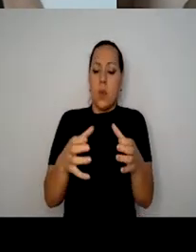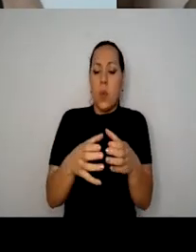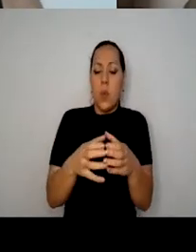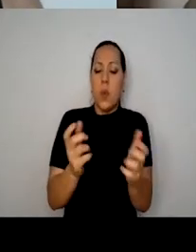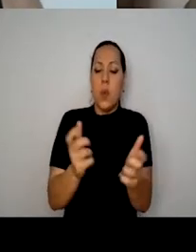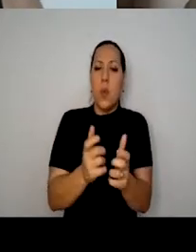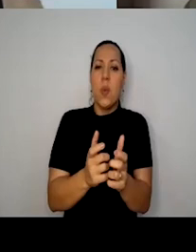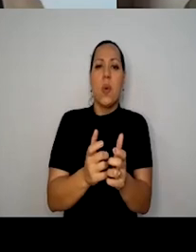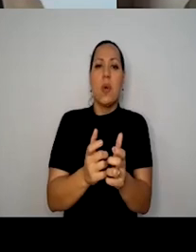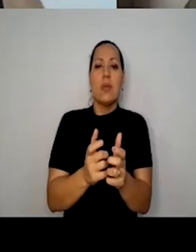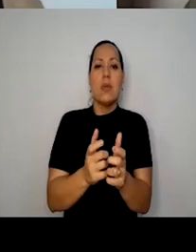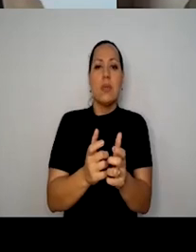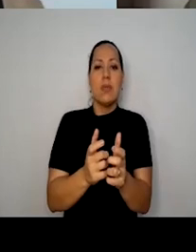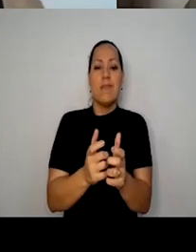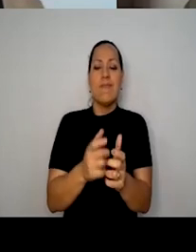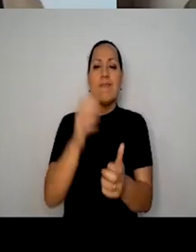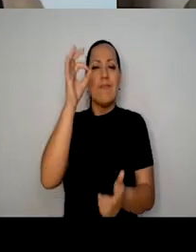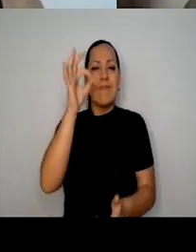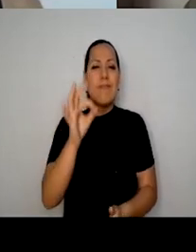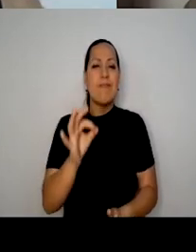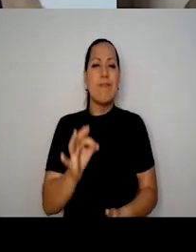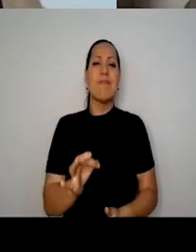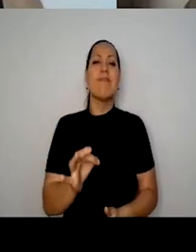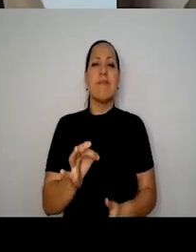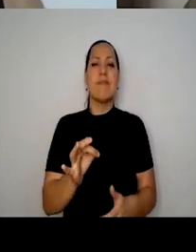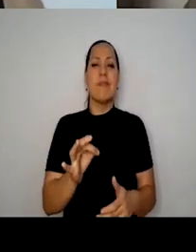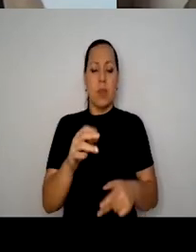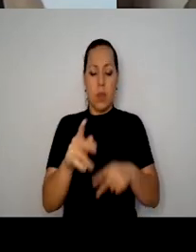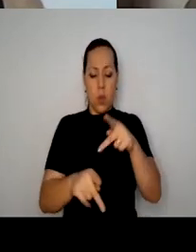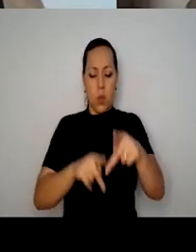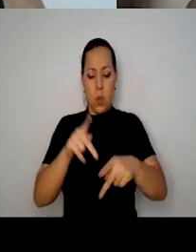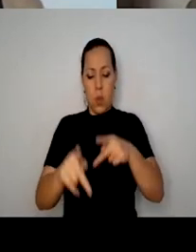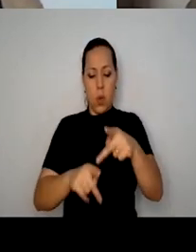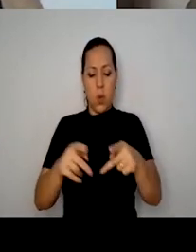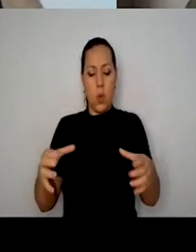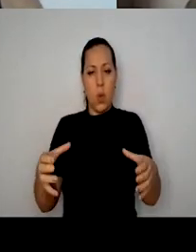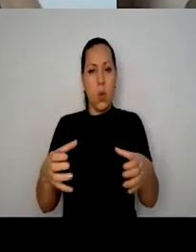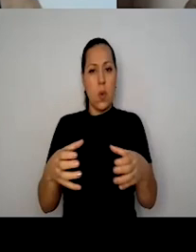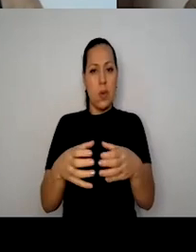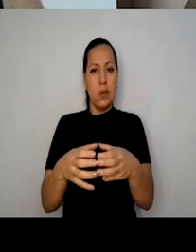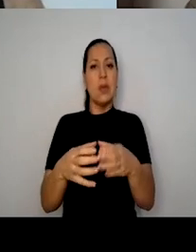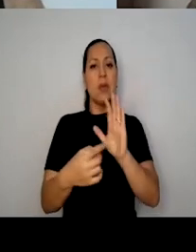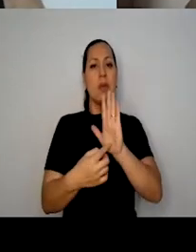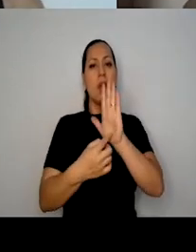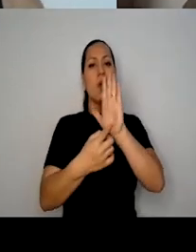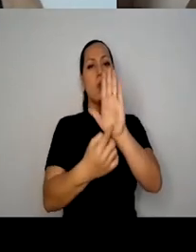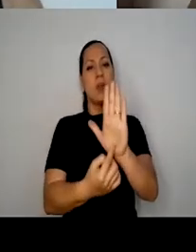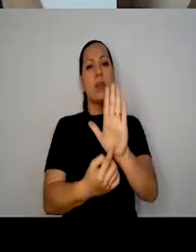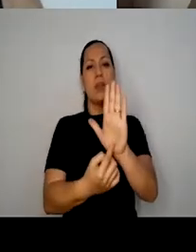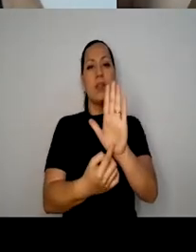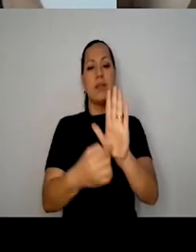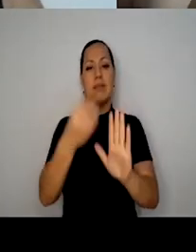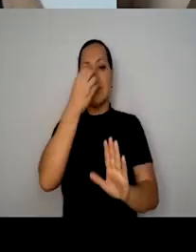iria, com certeza, numa civilização, aparecer a figura do